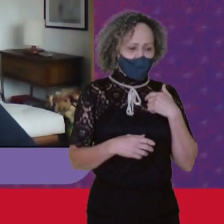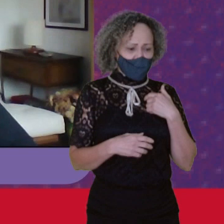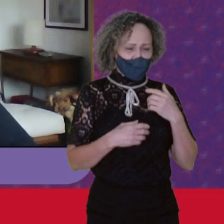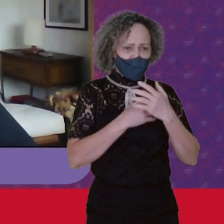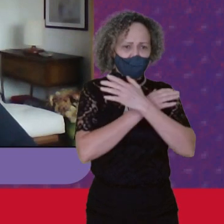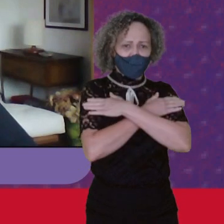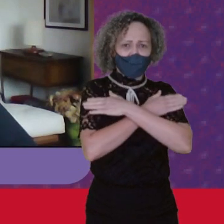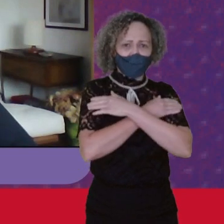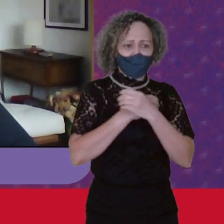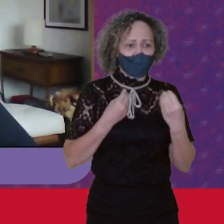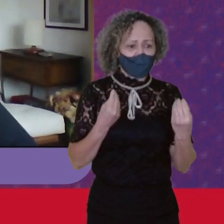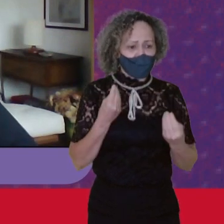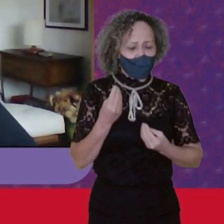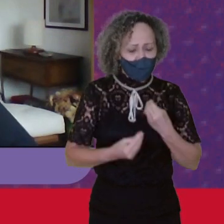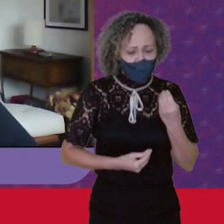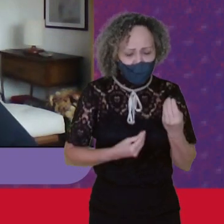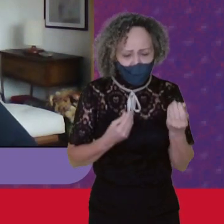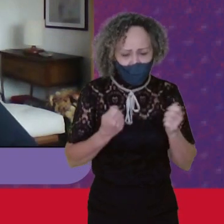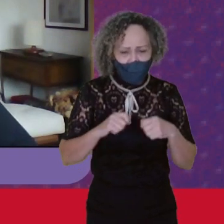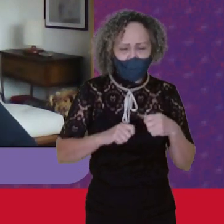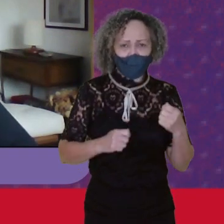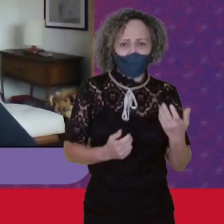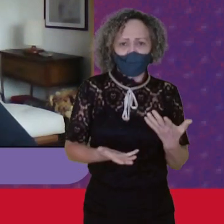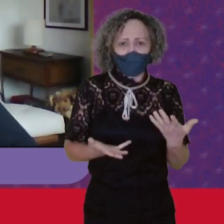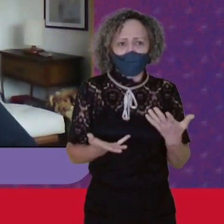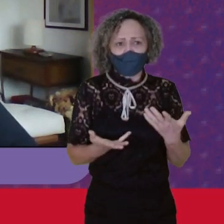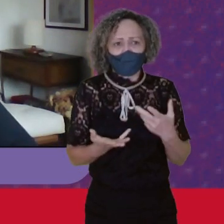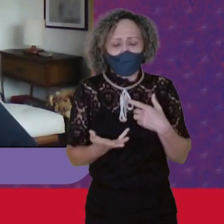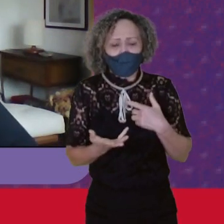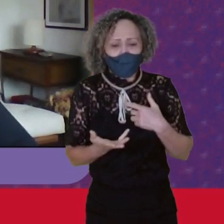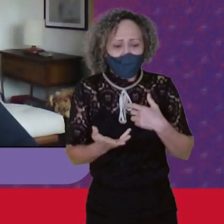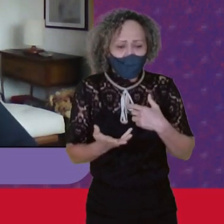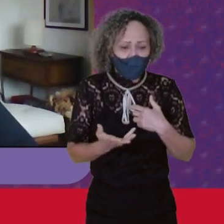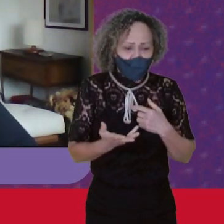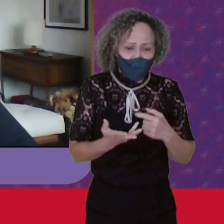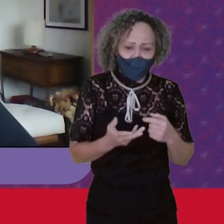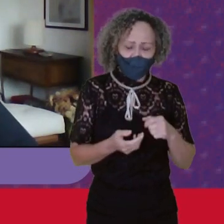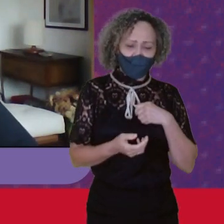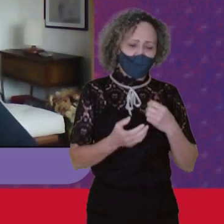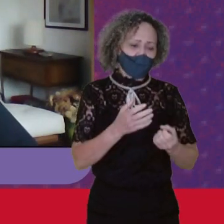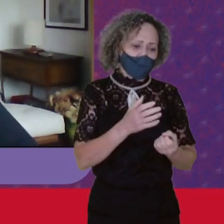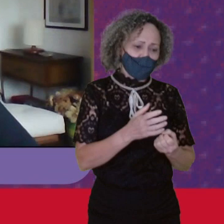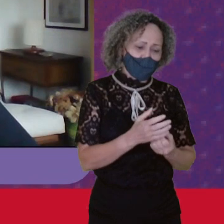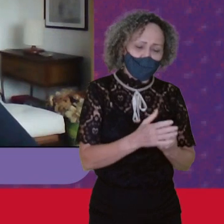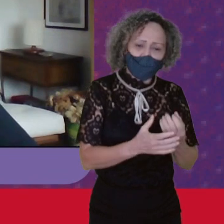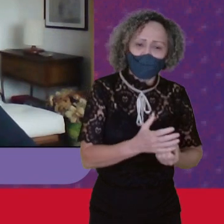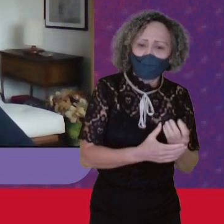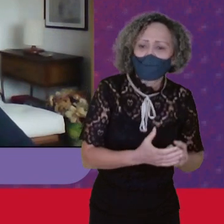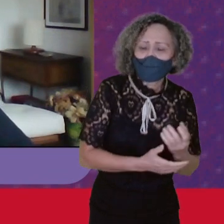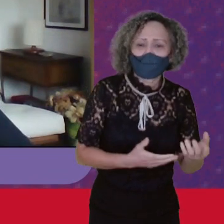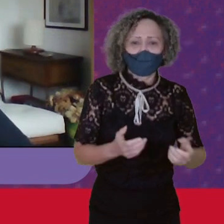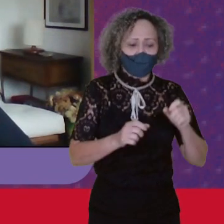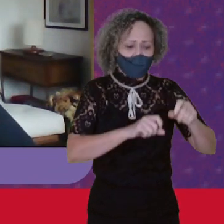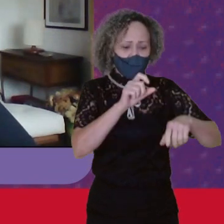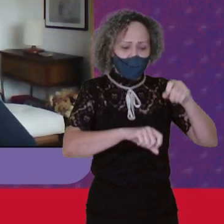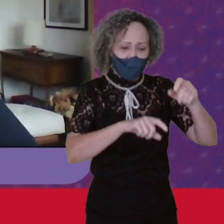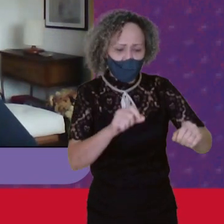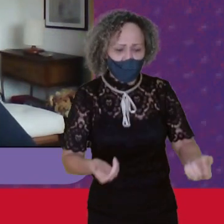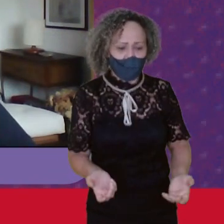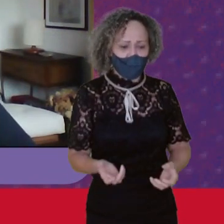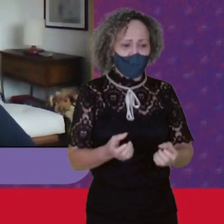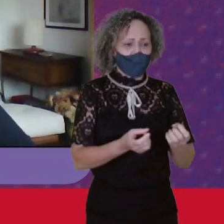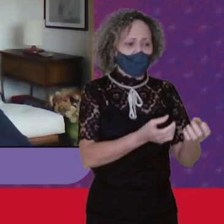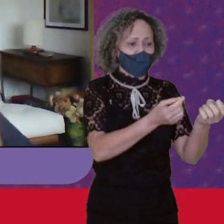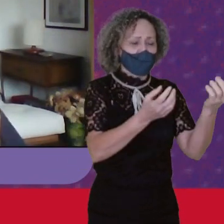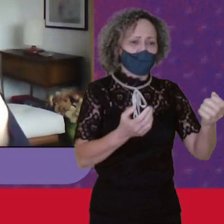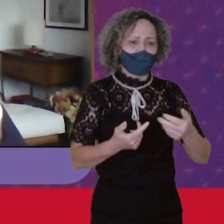Ampliando o seu tempo De trabalho De outras formas No artesanato Na produção De alimento Para ser comercializado De venda na rua Seja